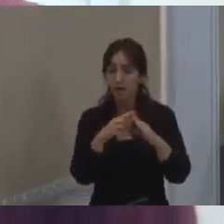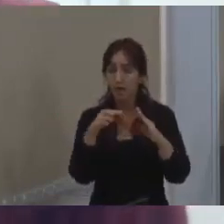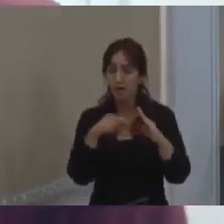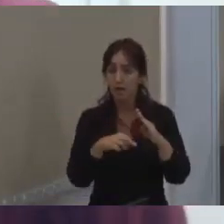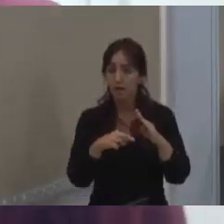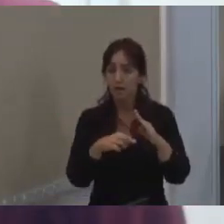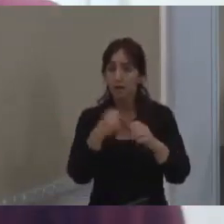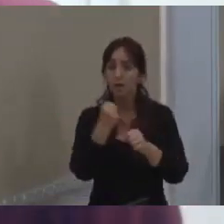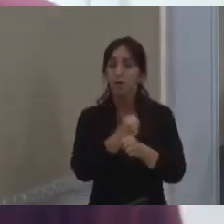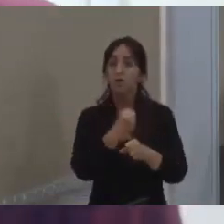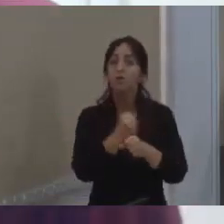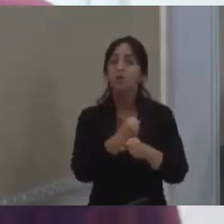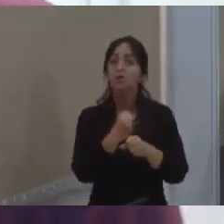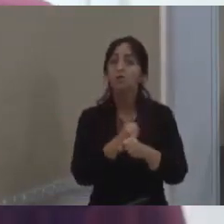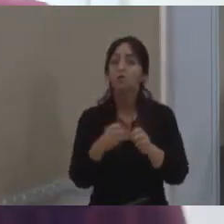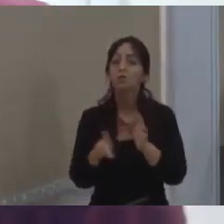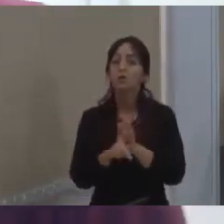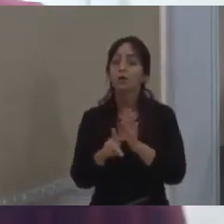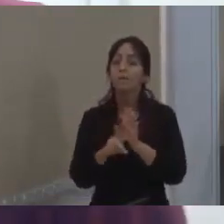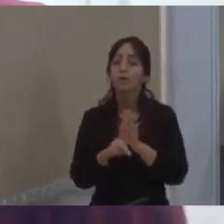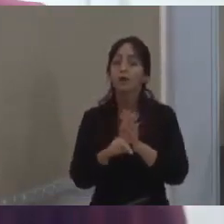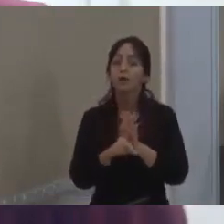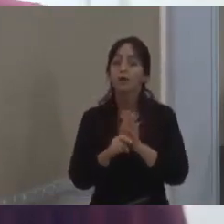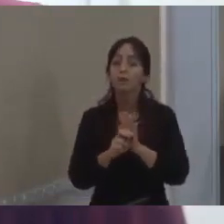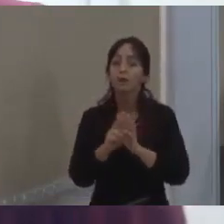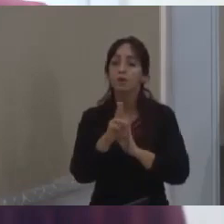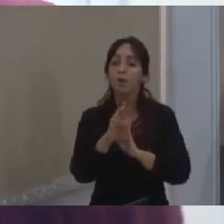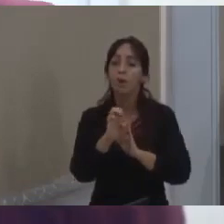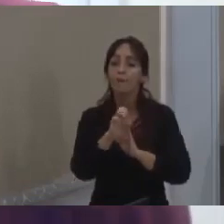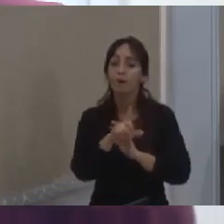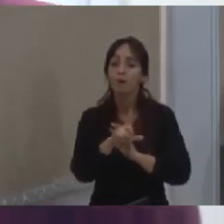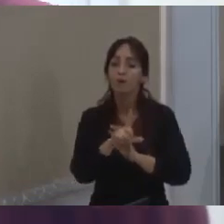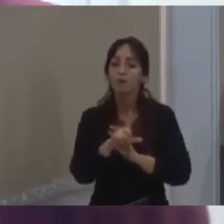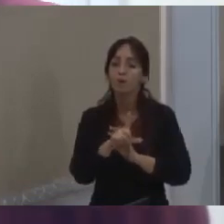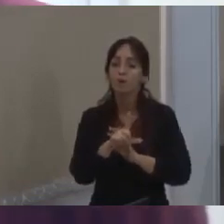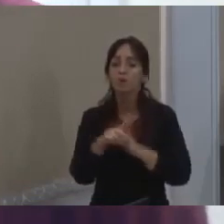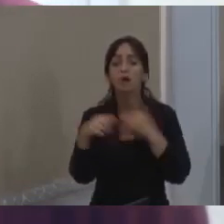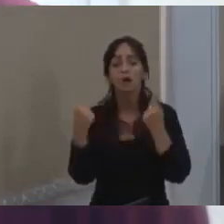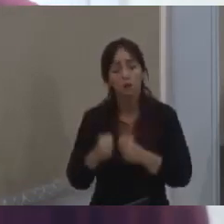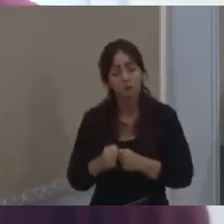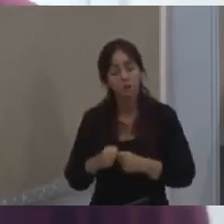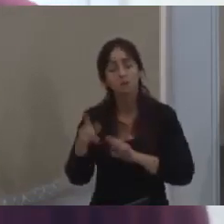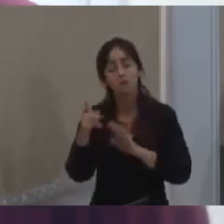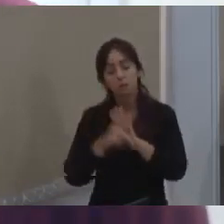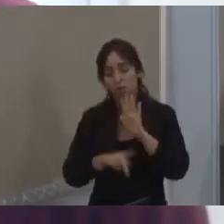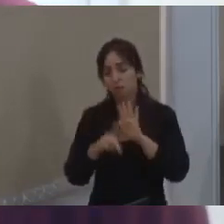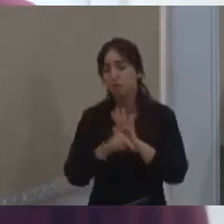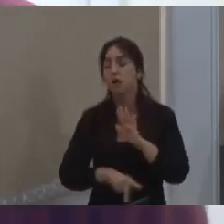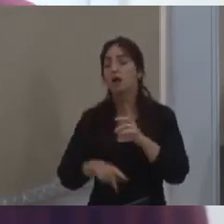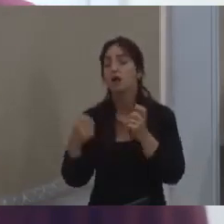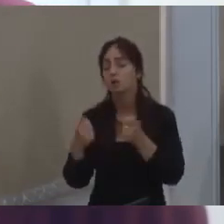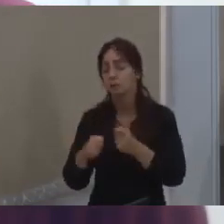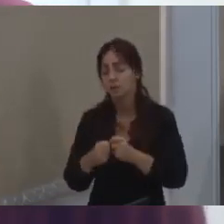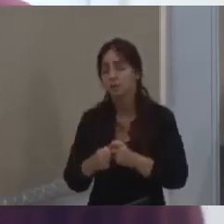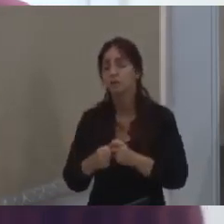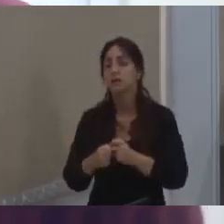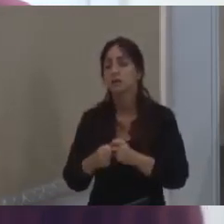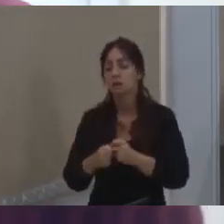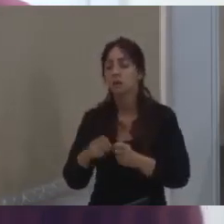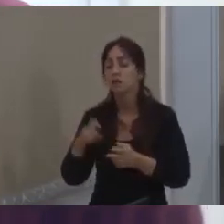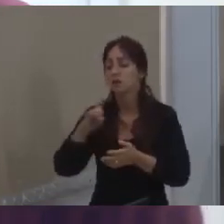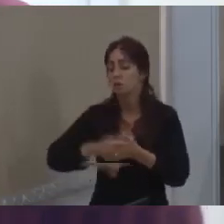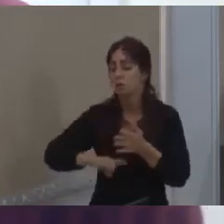Ah, sim. São construções. A gente licita obras e faz, licita projetos e licita construção de unidade por empresa